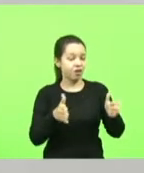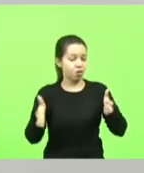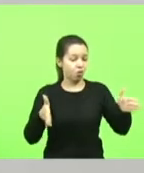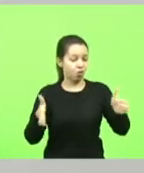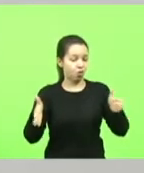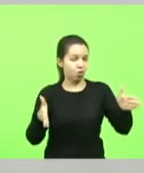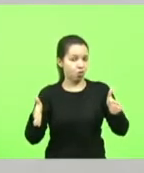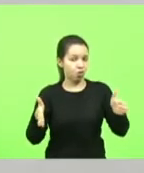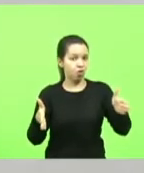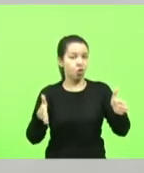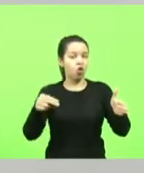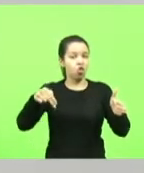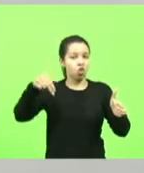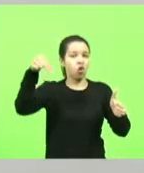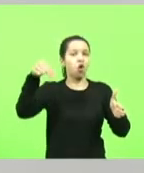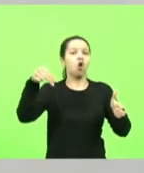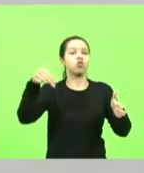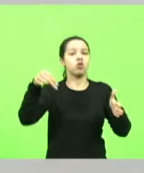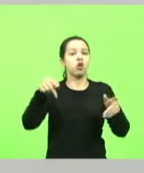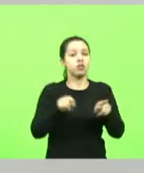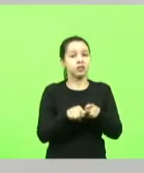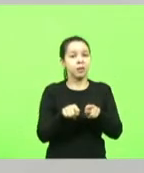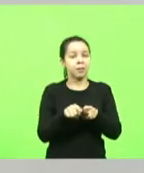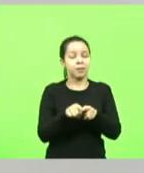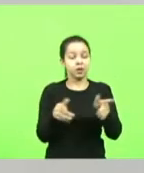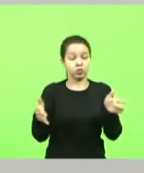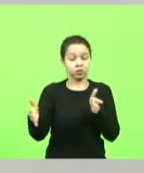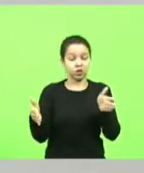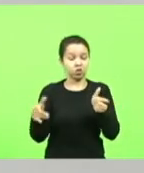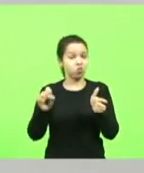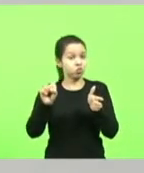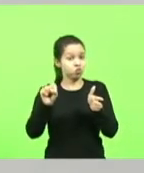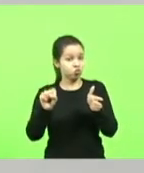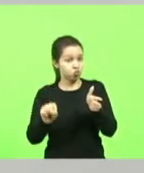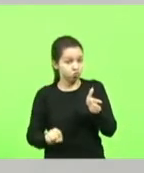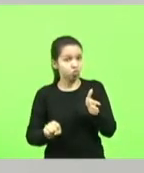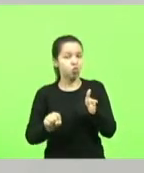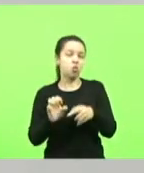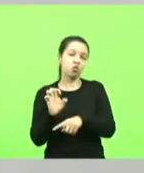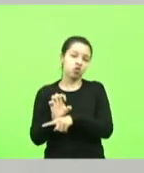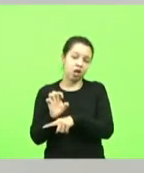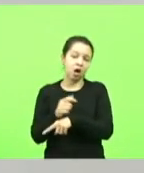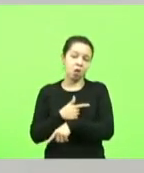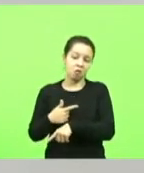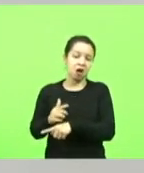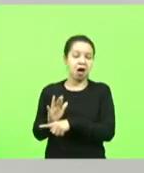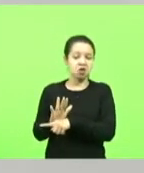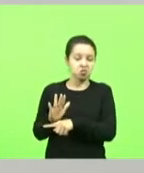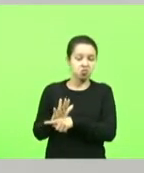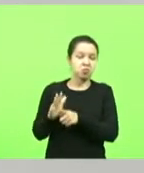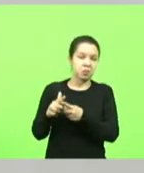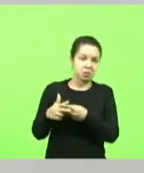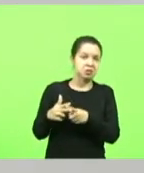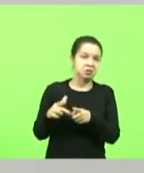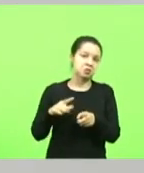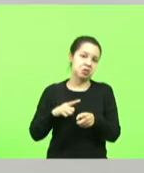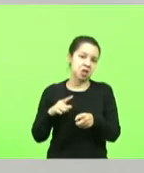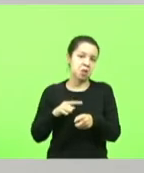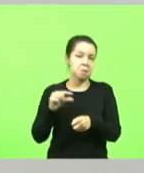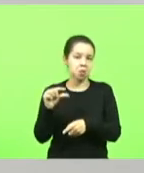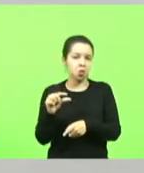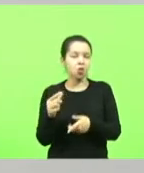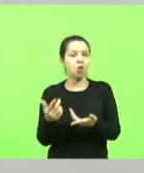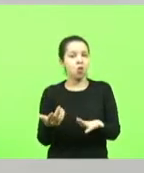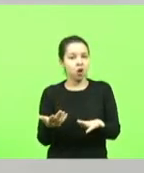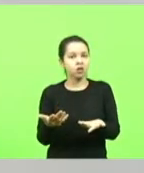muito ruim no trecho sul que o estado ainda dá uma manutenção então temos de São Miguel